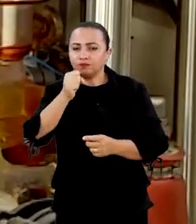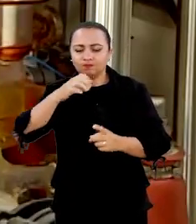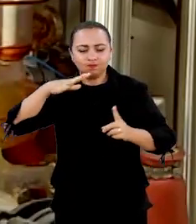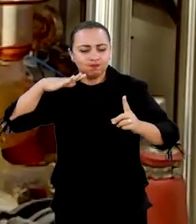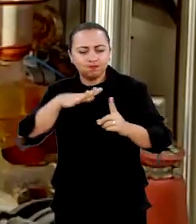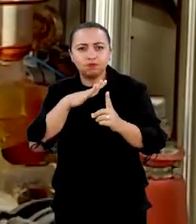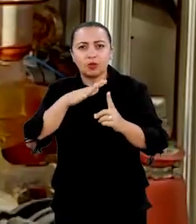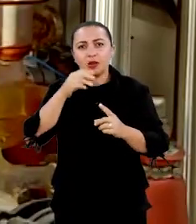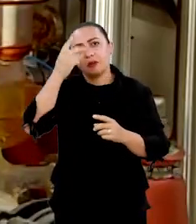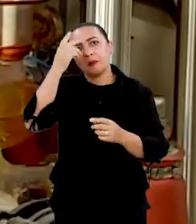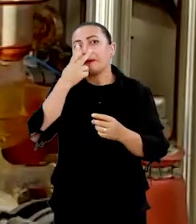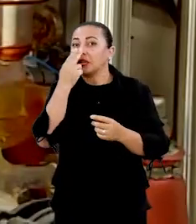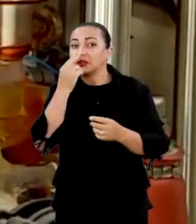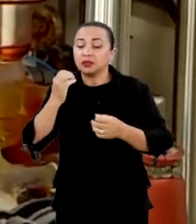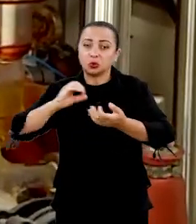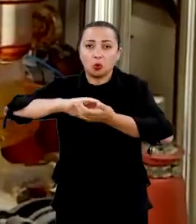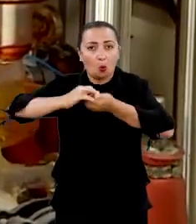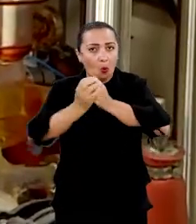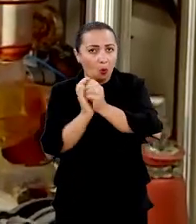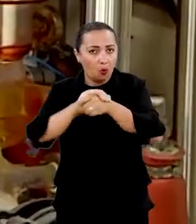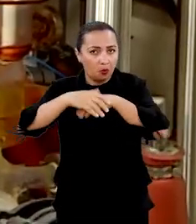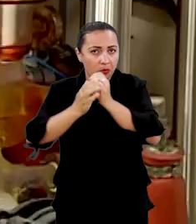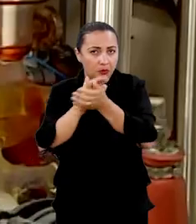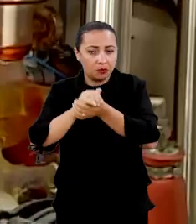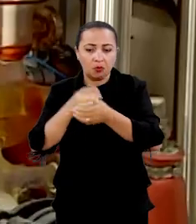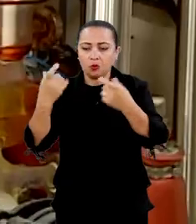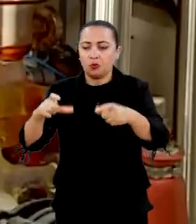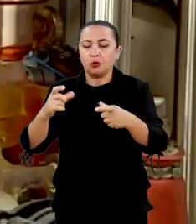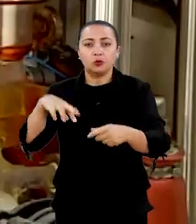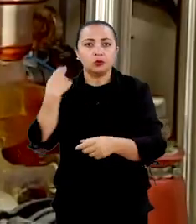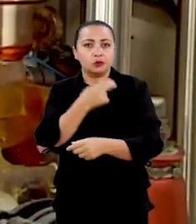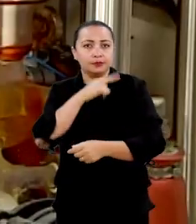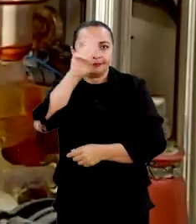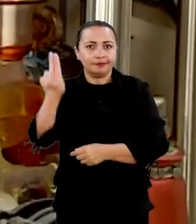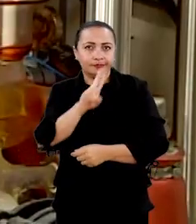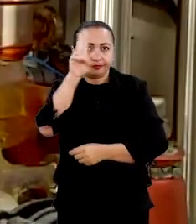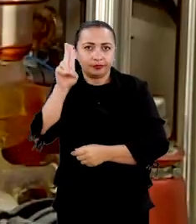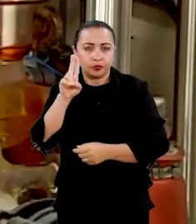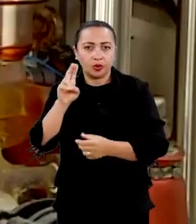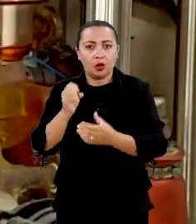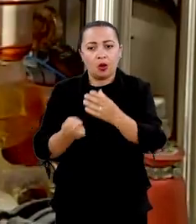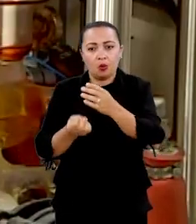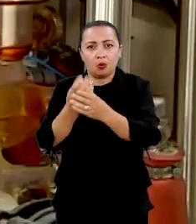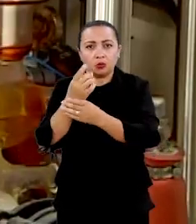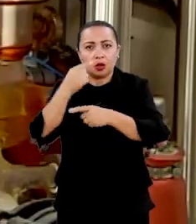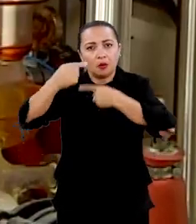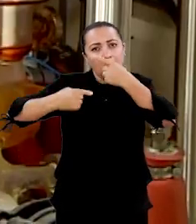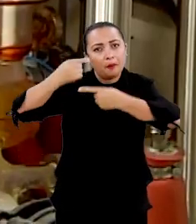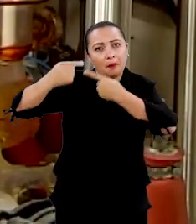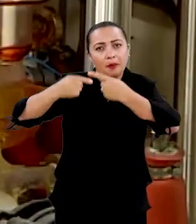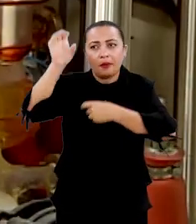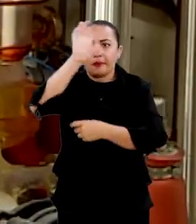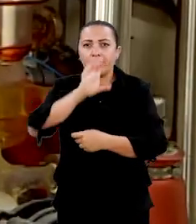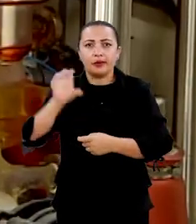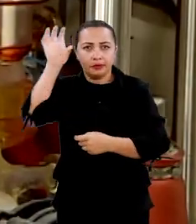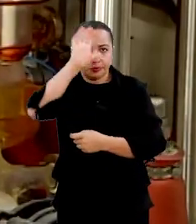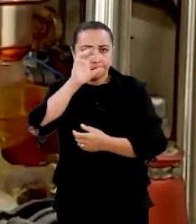vamos lá, tipo um sabão, certo? Onde a gente utilizou uma matéria-prima regional